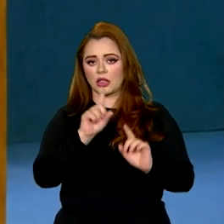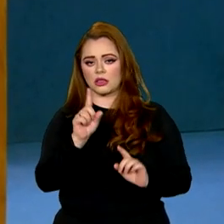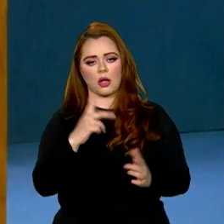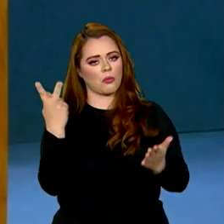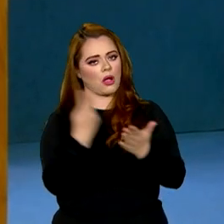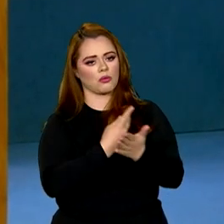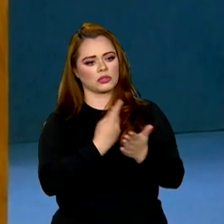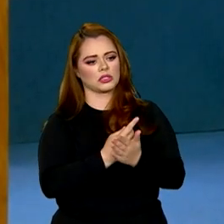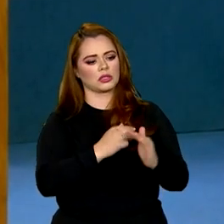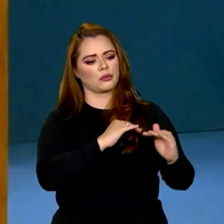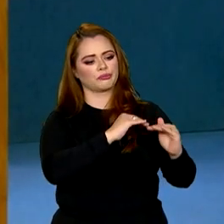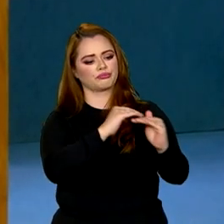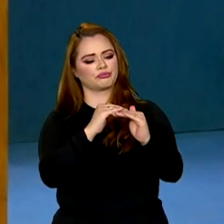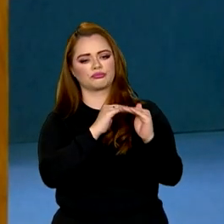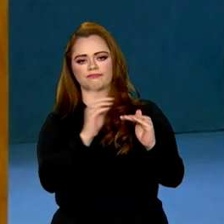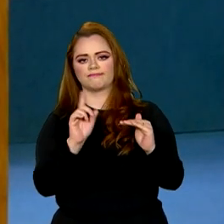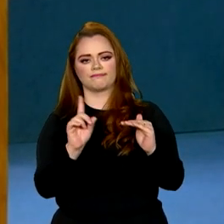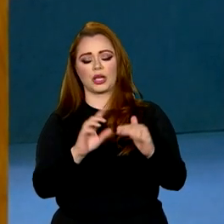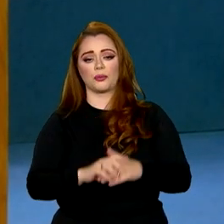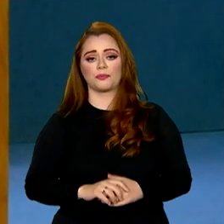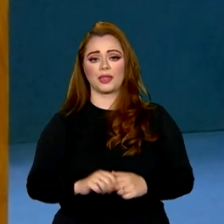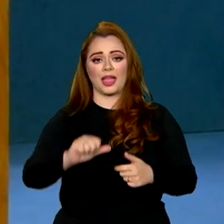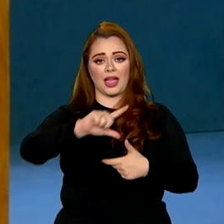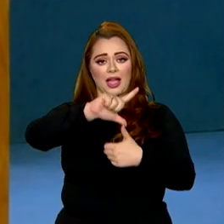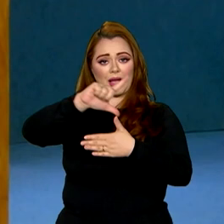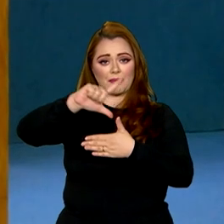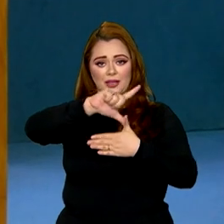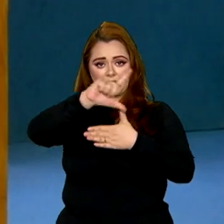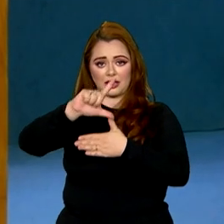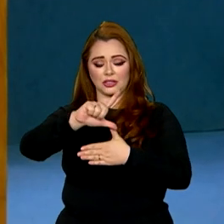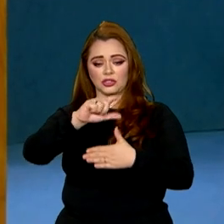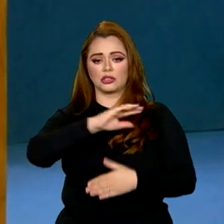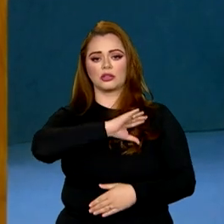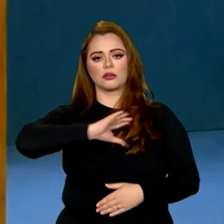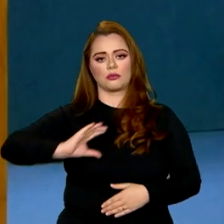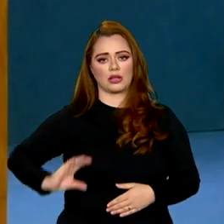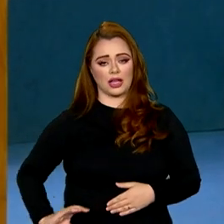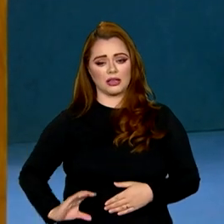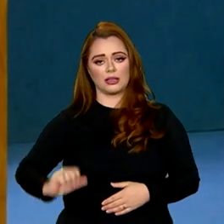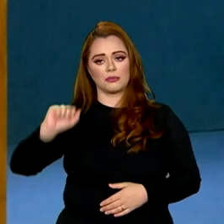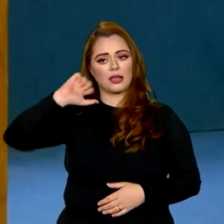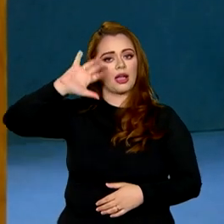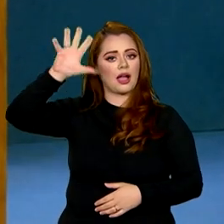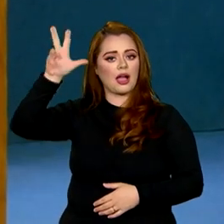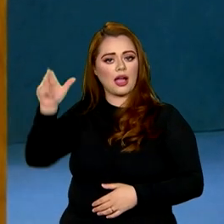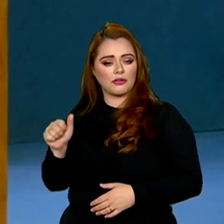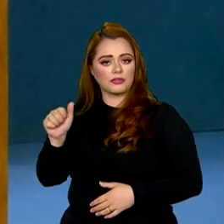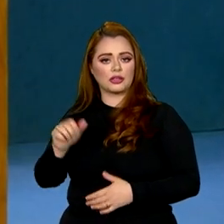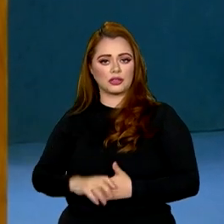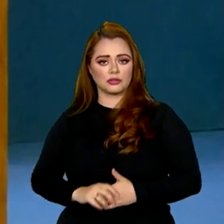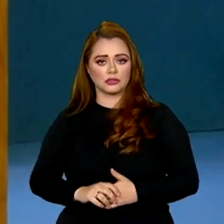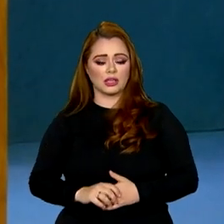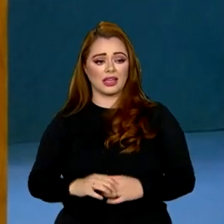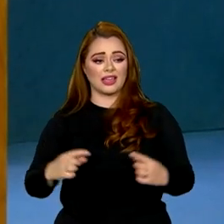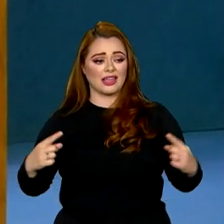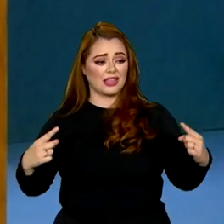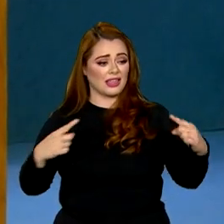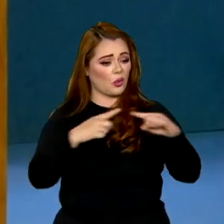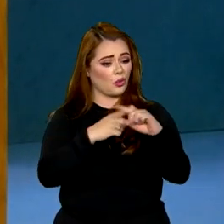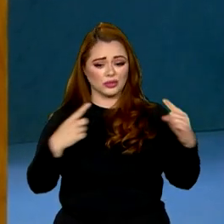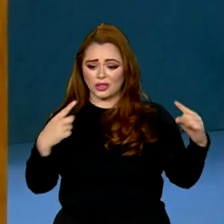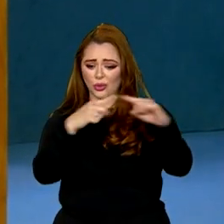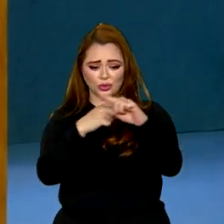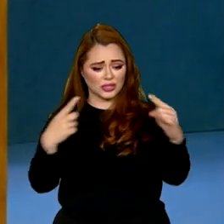uniforme. A América Latina e o Caribe e a África subsaariana foram na contramão dessa